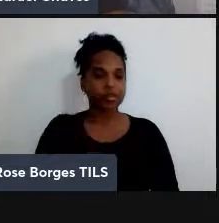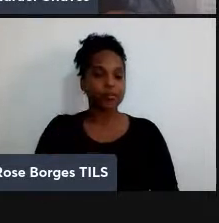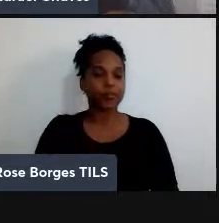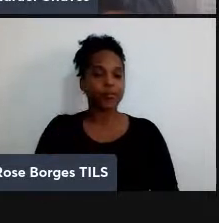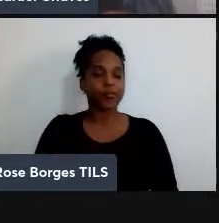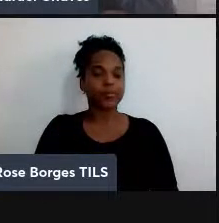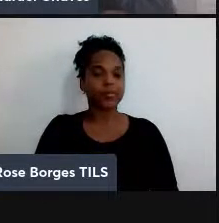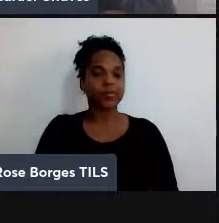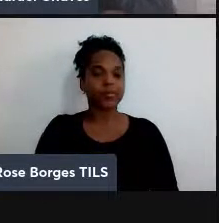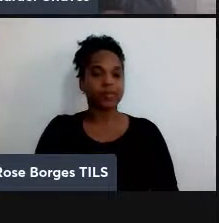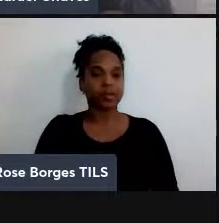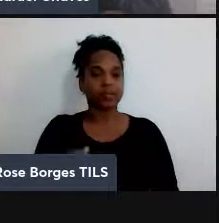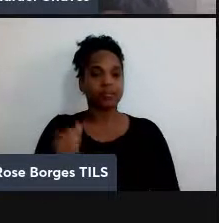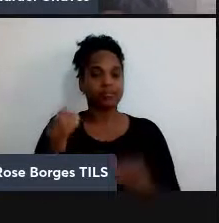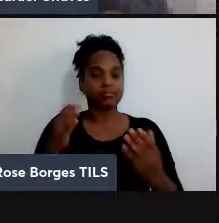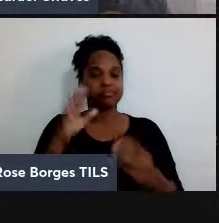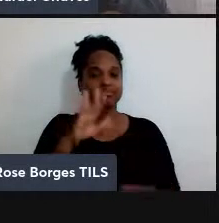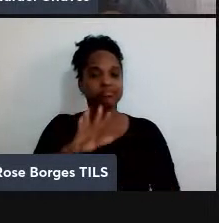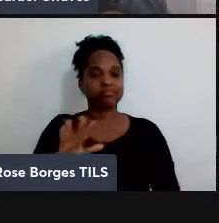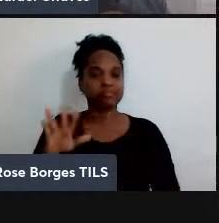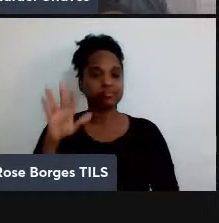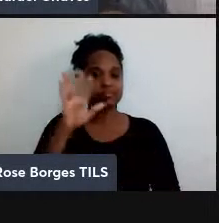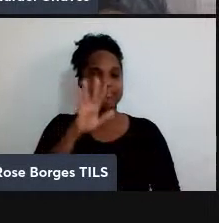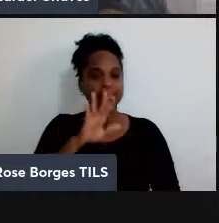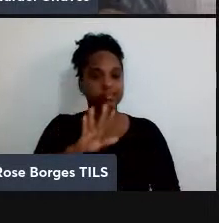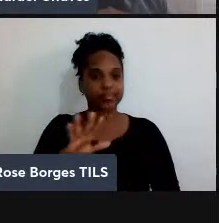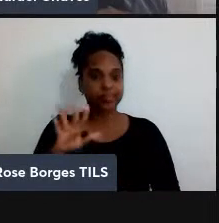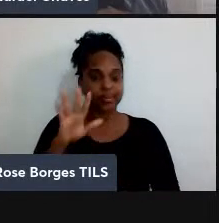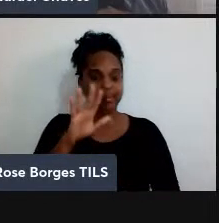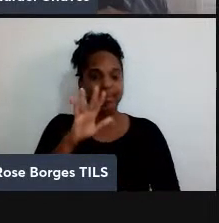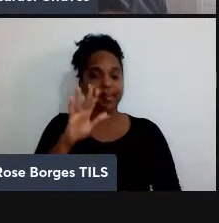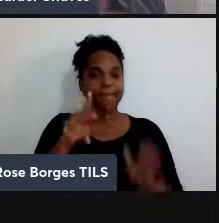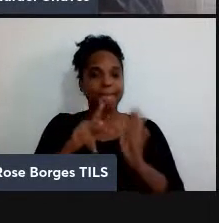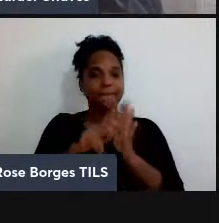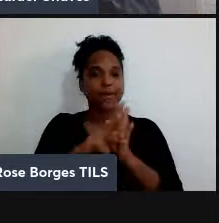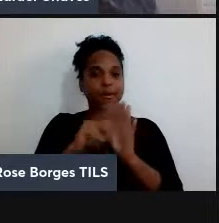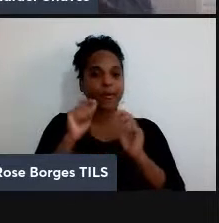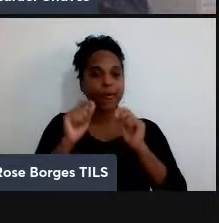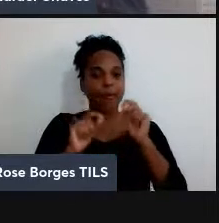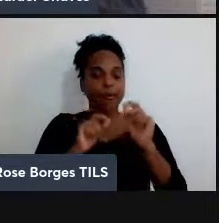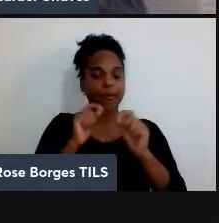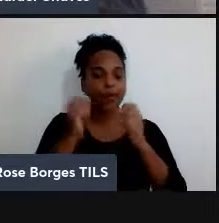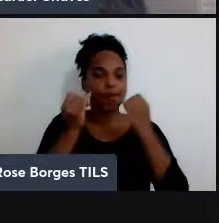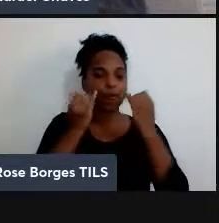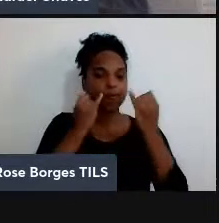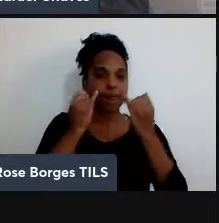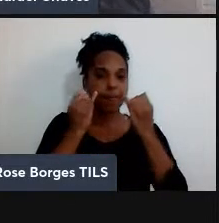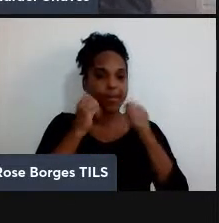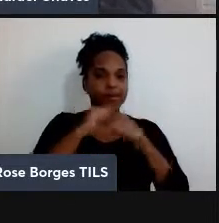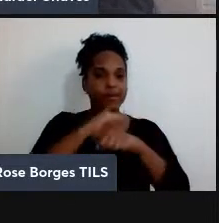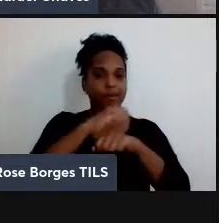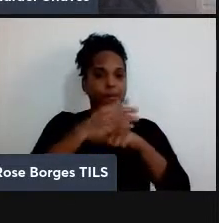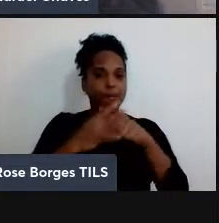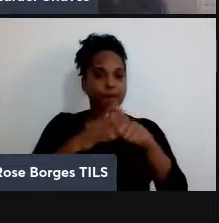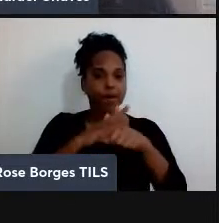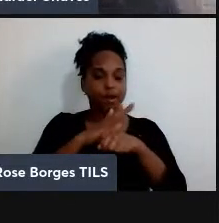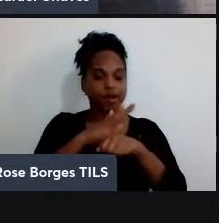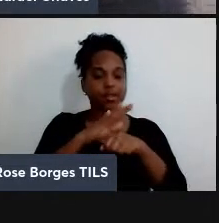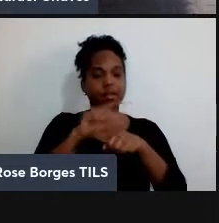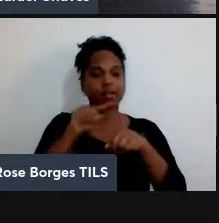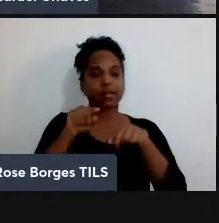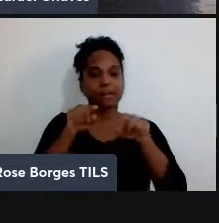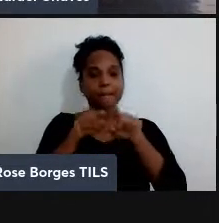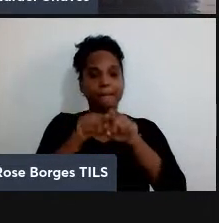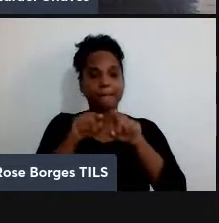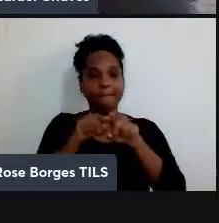esse panorama geral, sobre o que é a área da informação quântica e os seus recursos essenciais, eu vou fazer